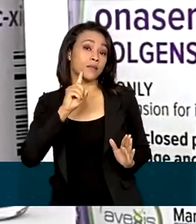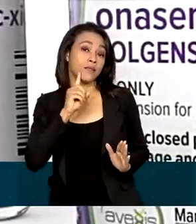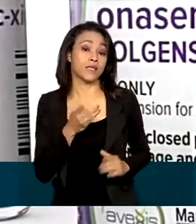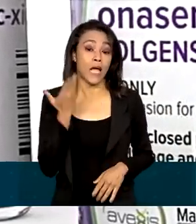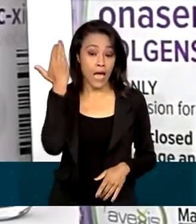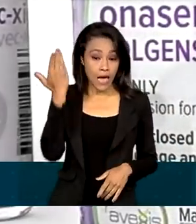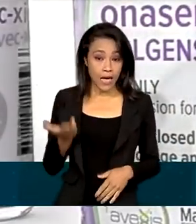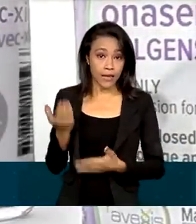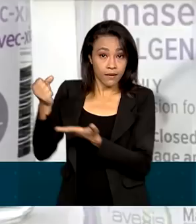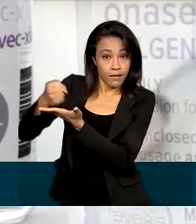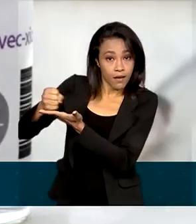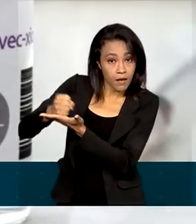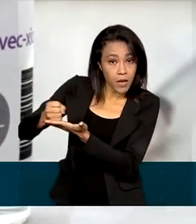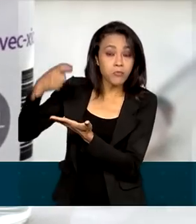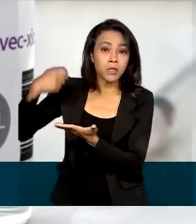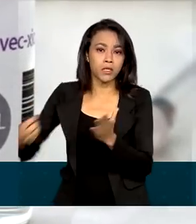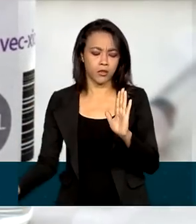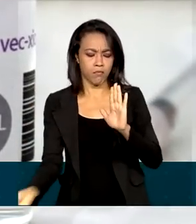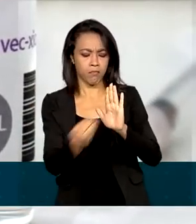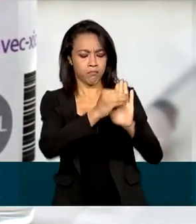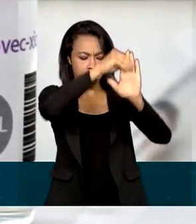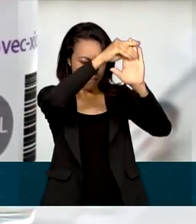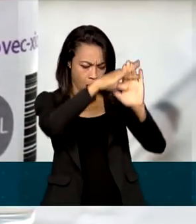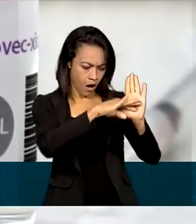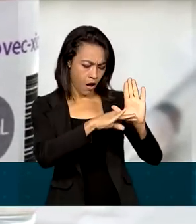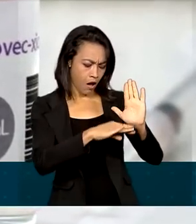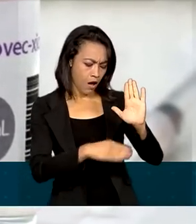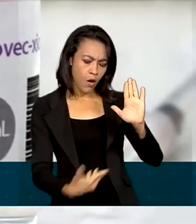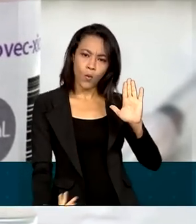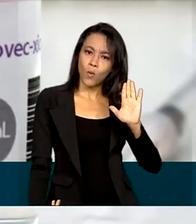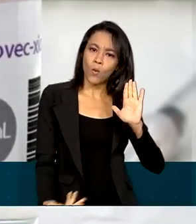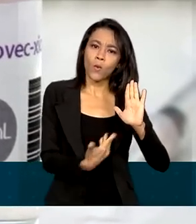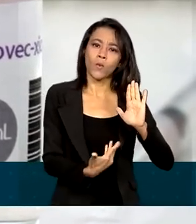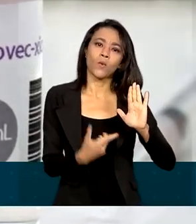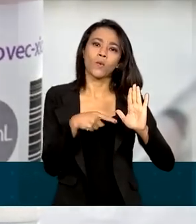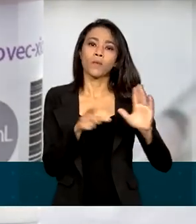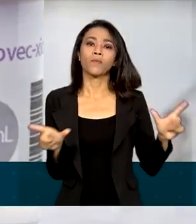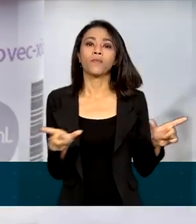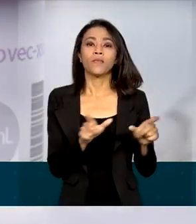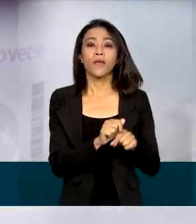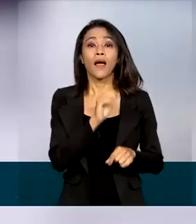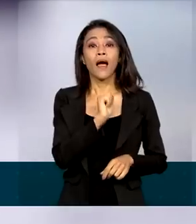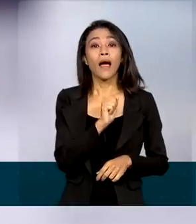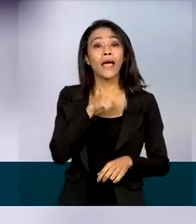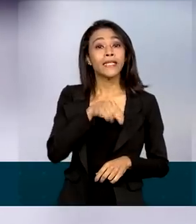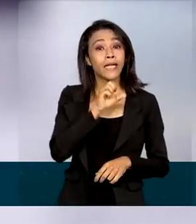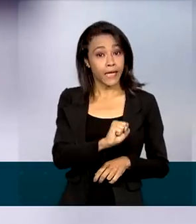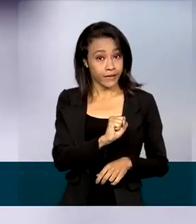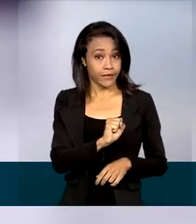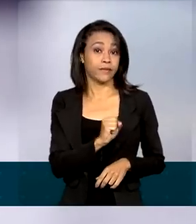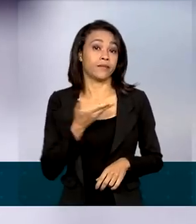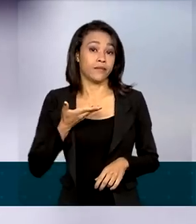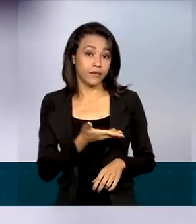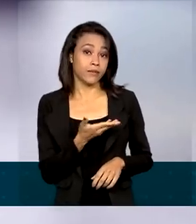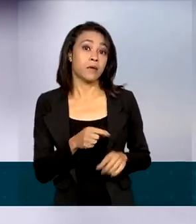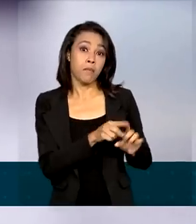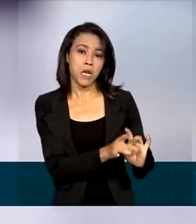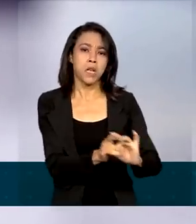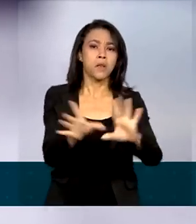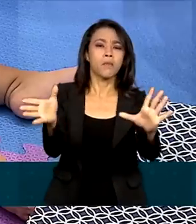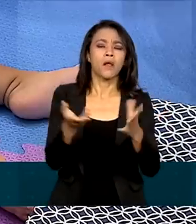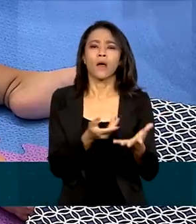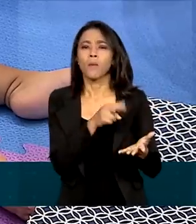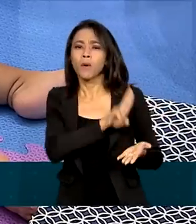também deve ser incluído no rol da Agência Nacional de Saúde Suplementar, a ANS, com uso liberado para